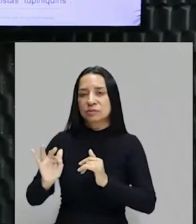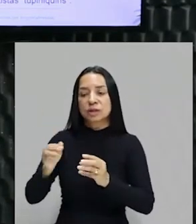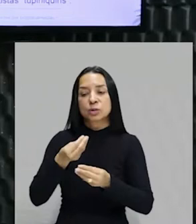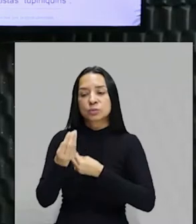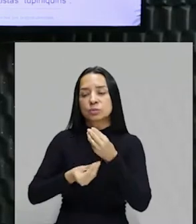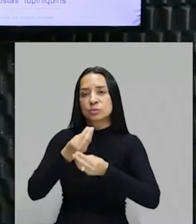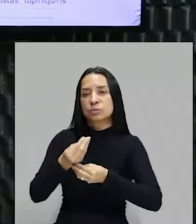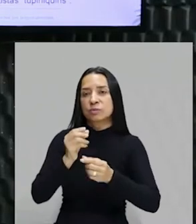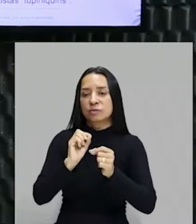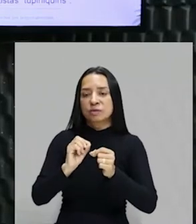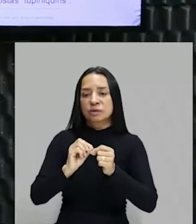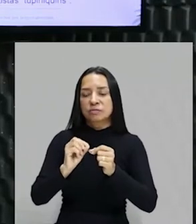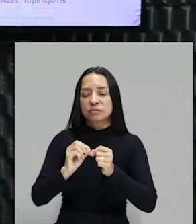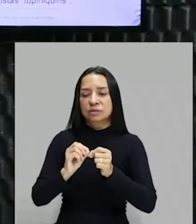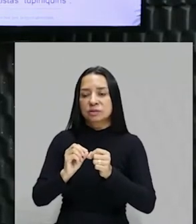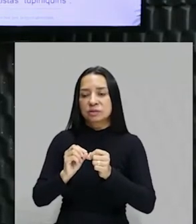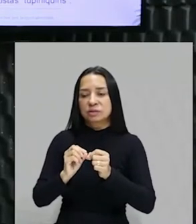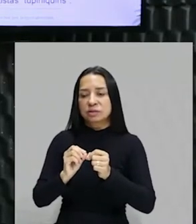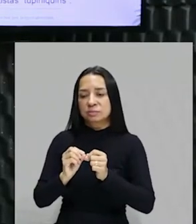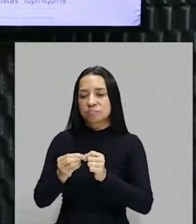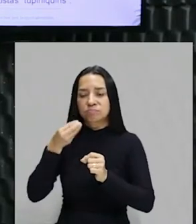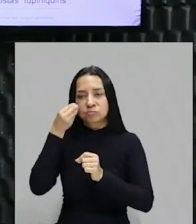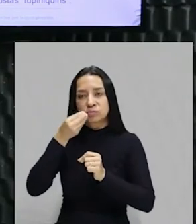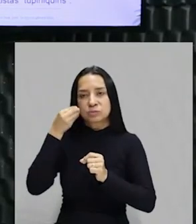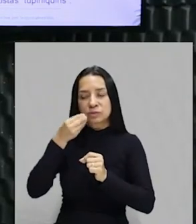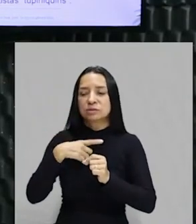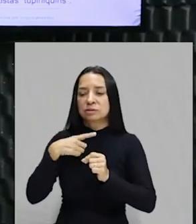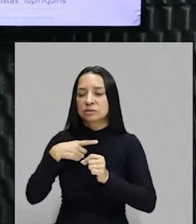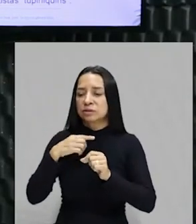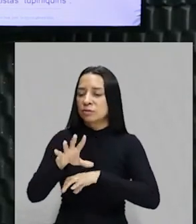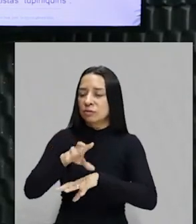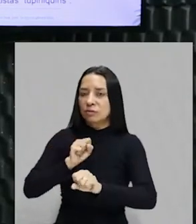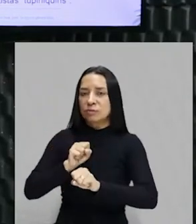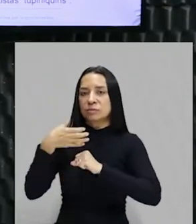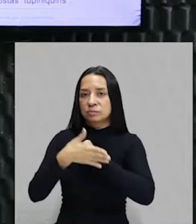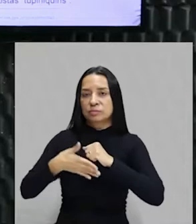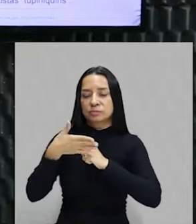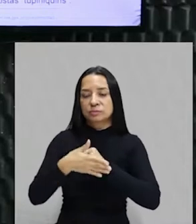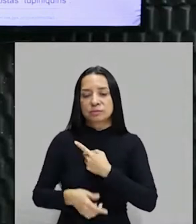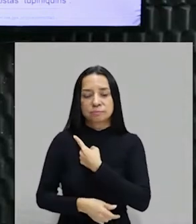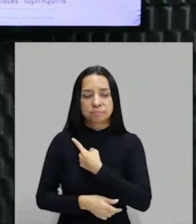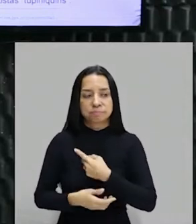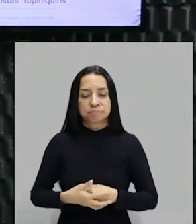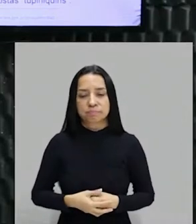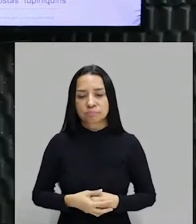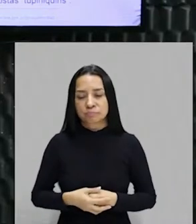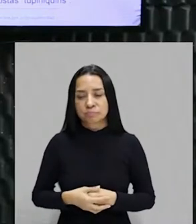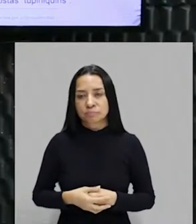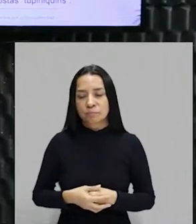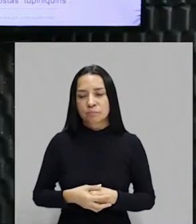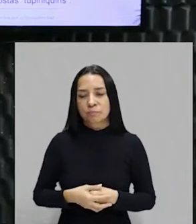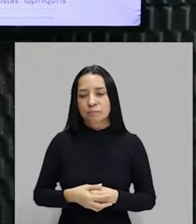muito intuitivamente agora tem uma formação e uma base. Beleza? Então, o neoclassismo francês era